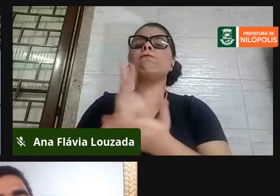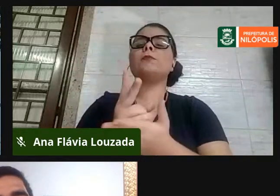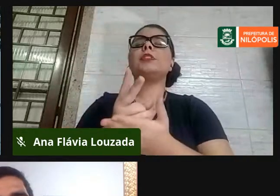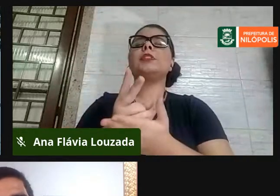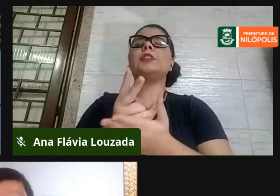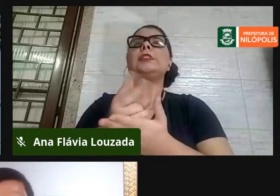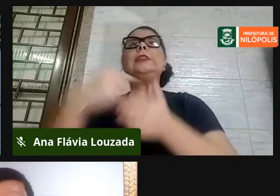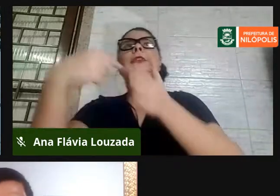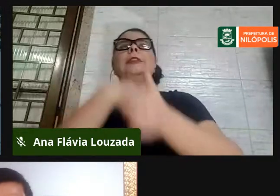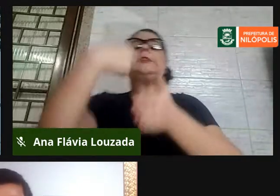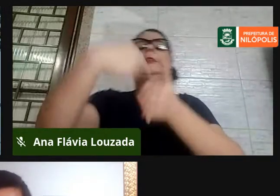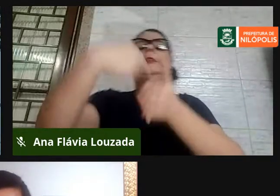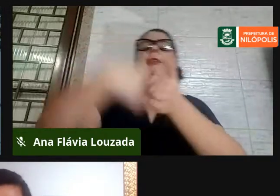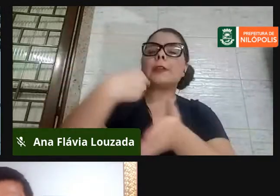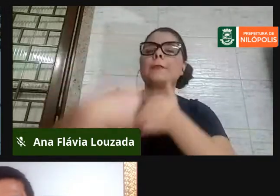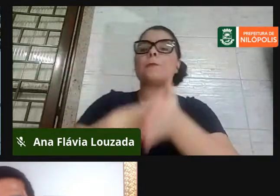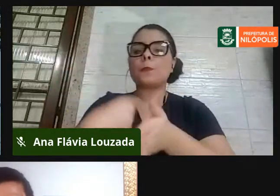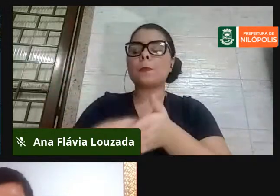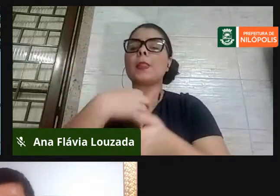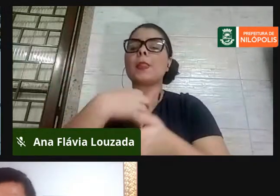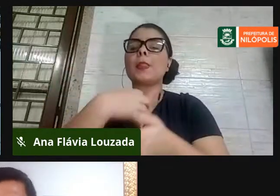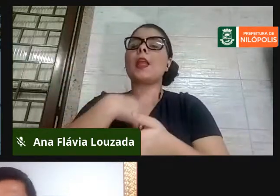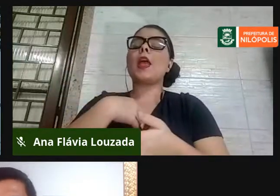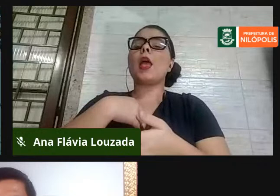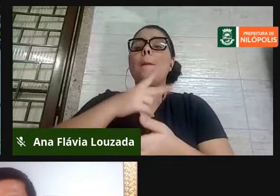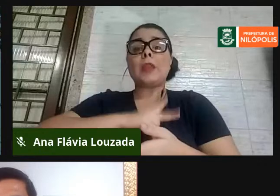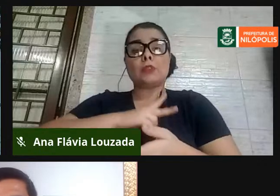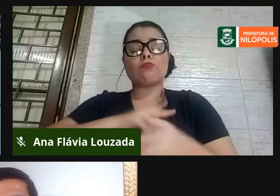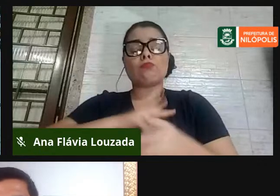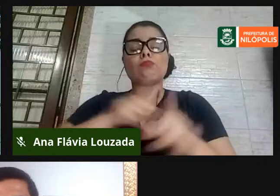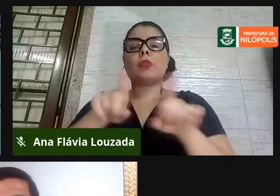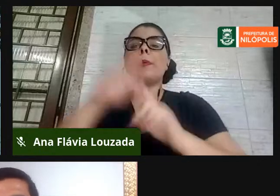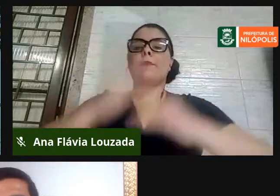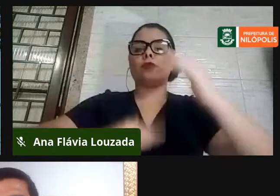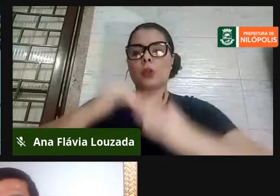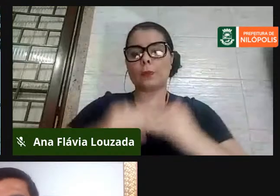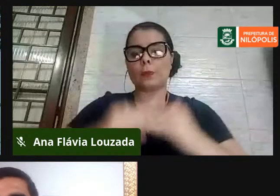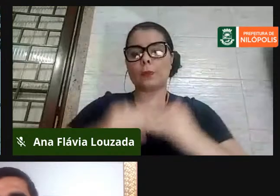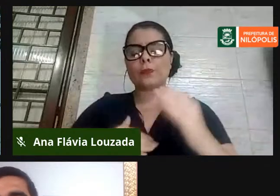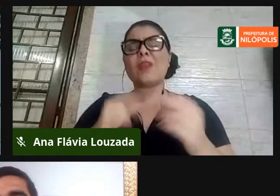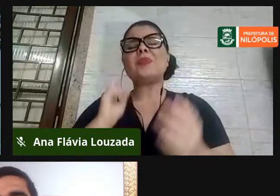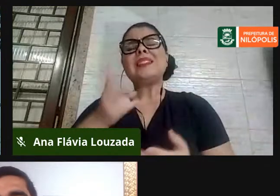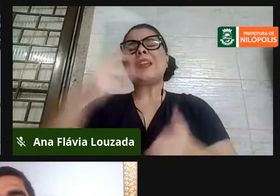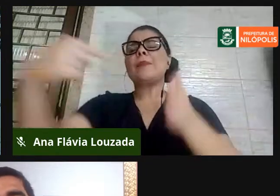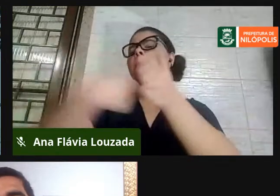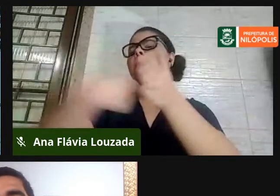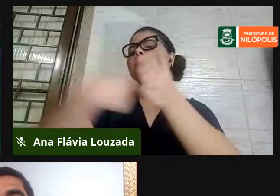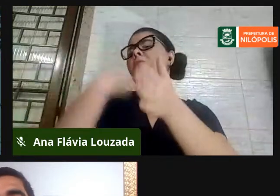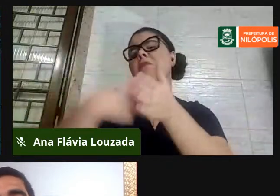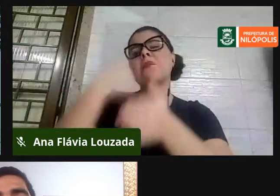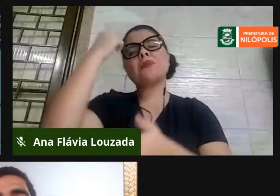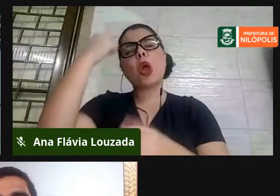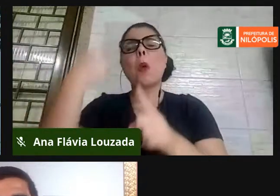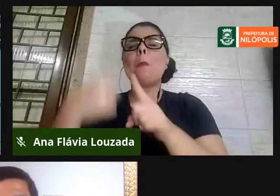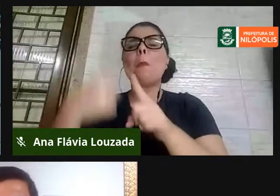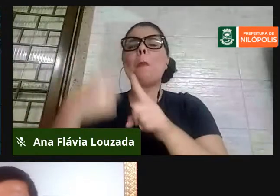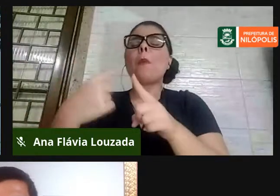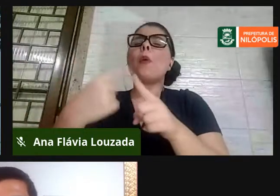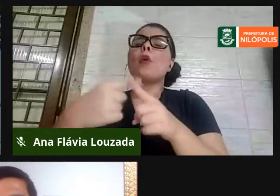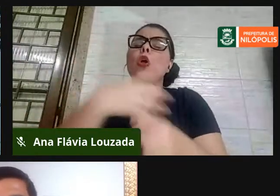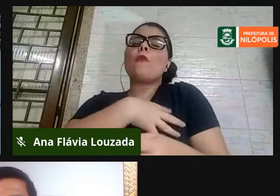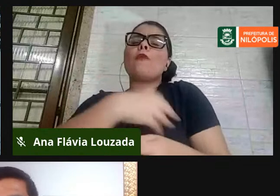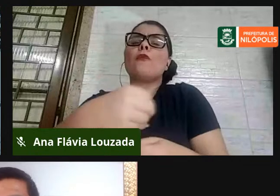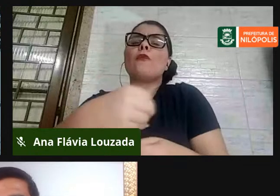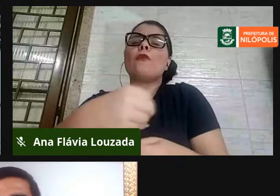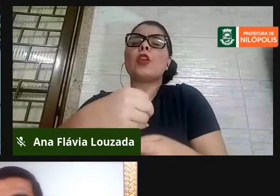Isso é algo bem pessoal e profissional. Eu sempre me perguntei por que os filhos das classes mais favorecidas,